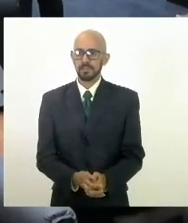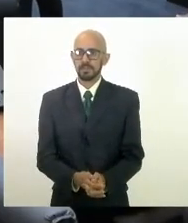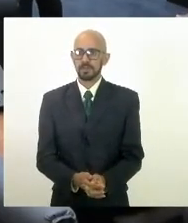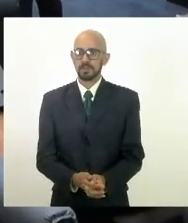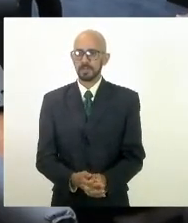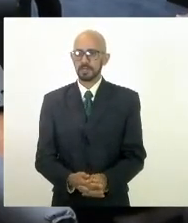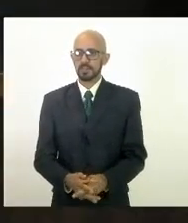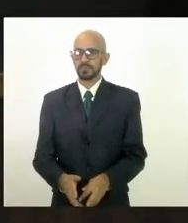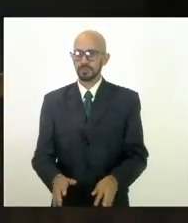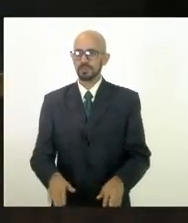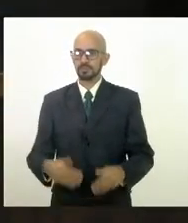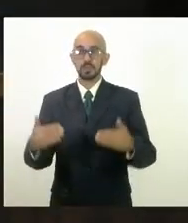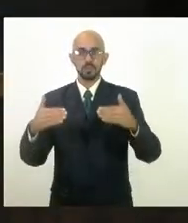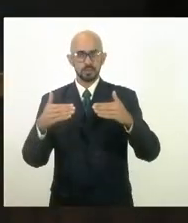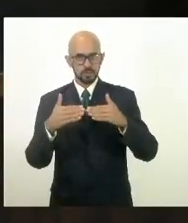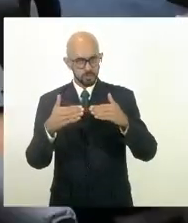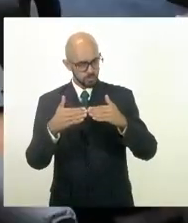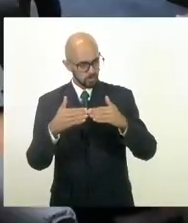favorável